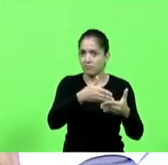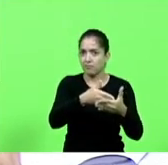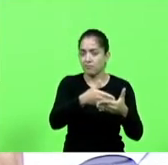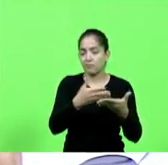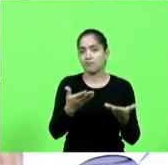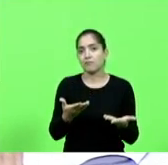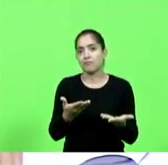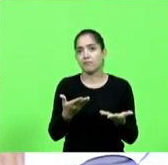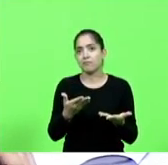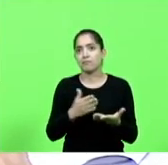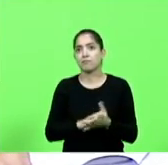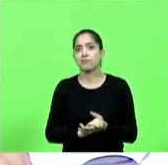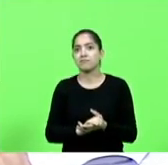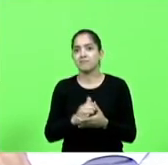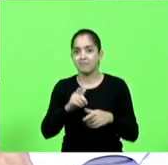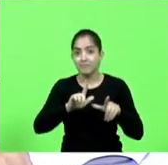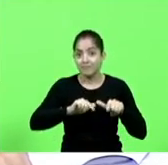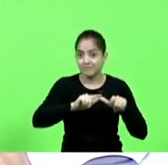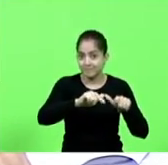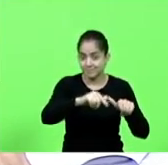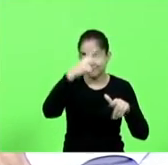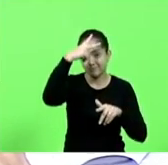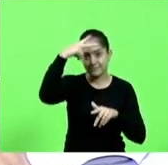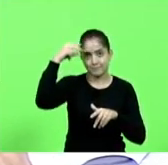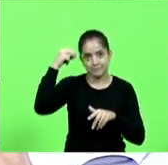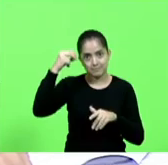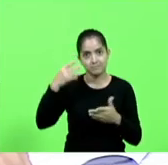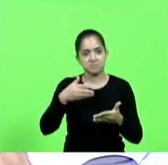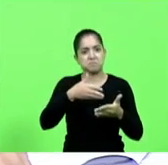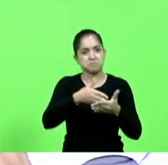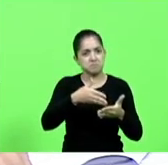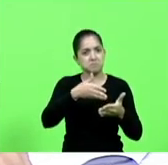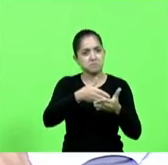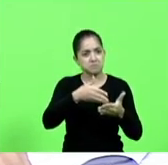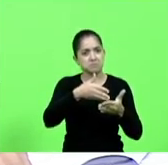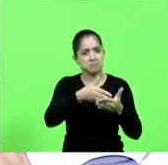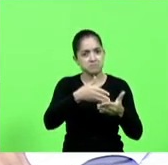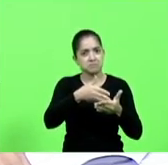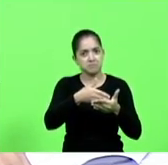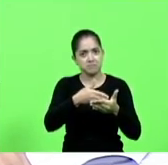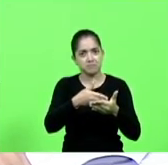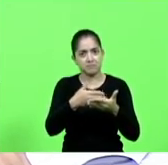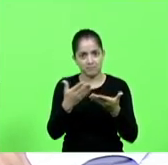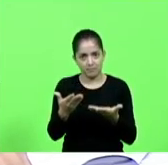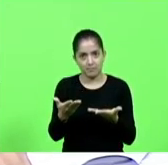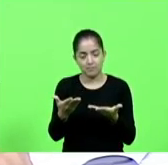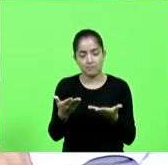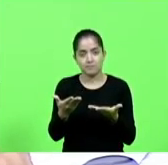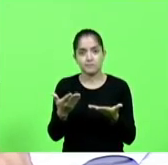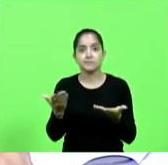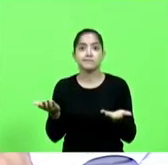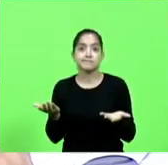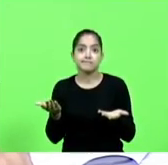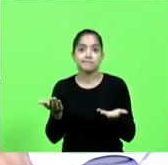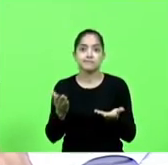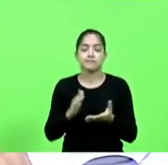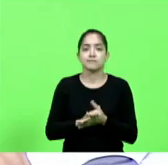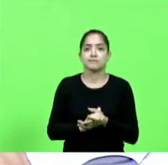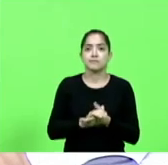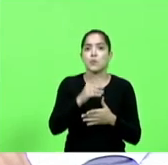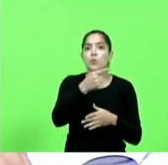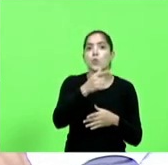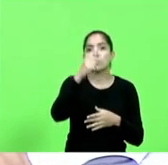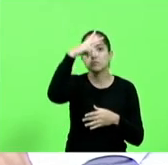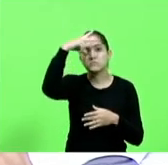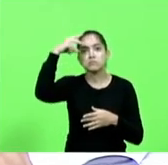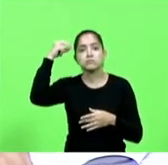Prefeito Samir de Laguna, o senhor está impondo dificuldade ao governador, é isso? Prefeito Vicente de Capivari, o senhor está